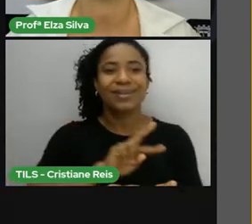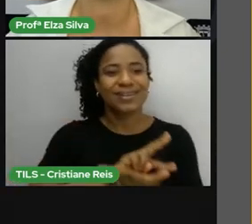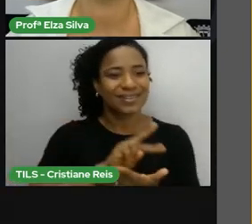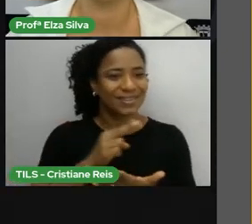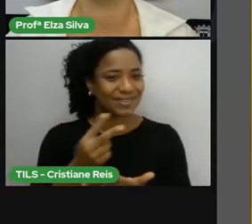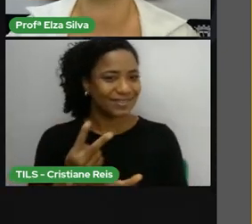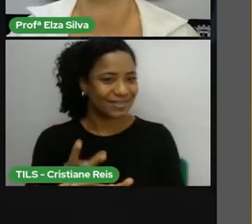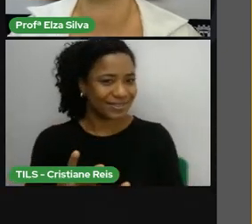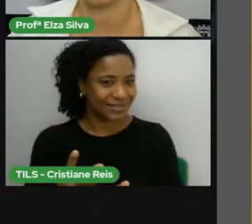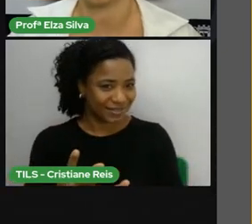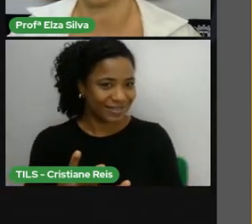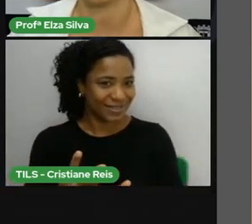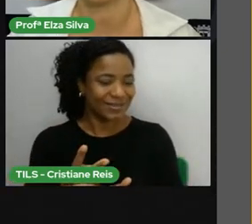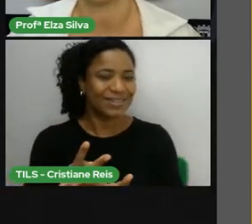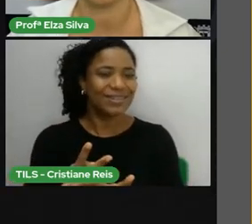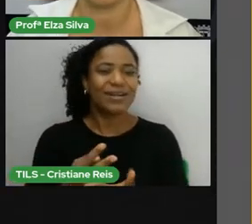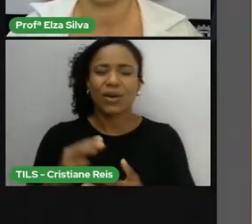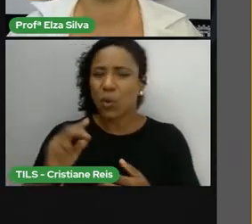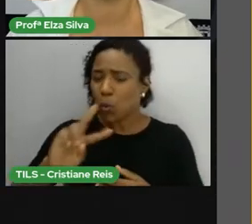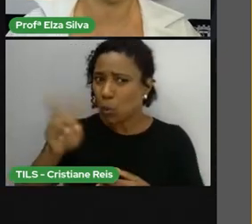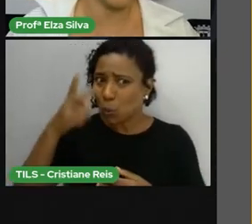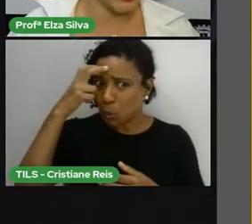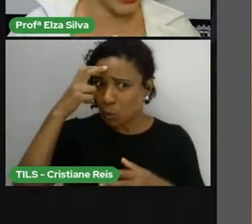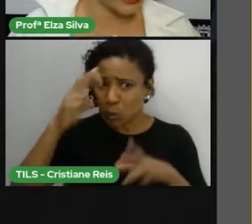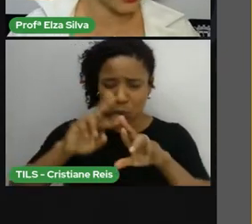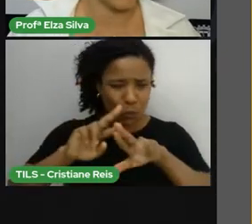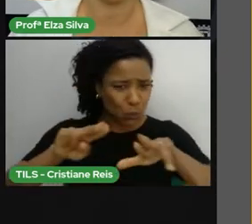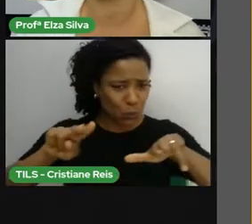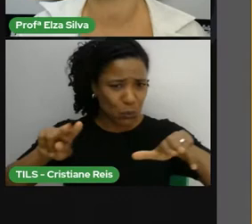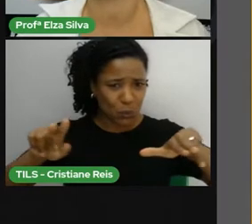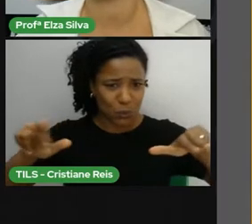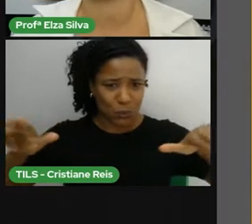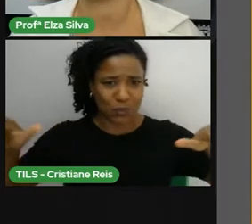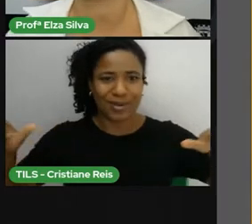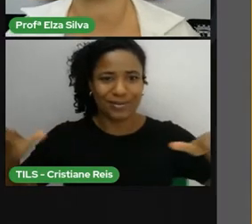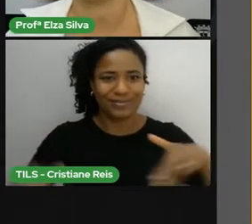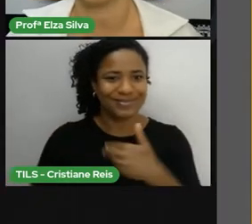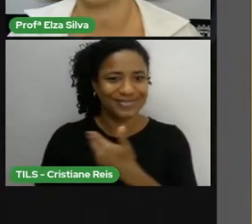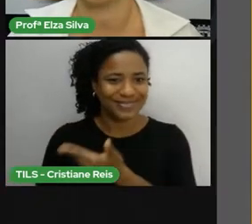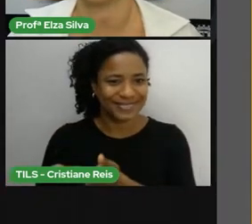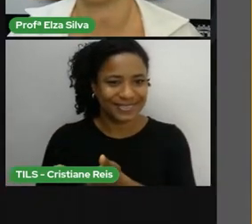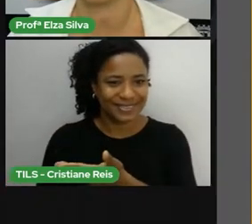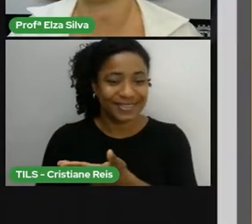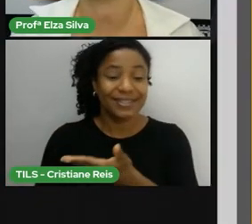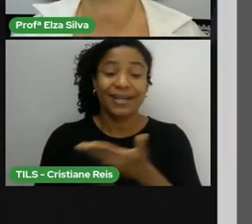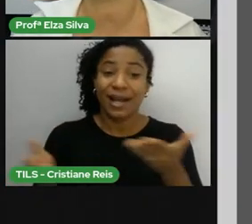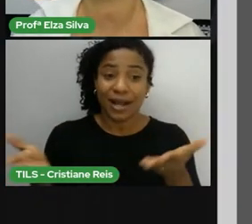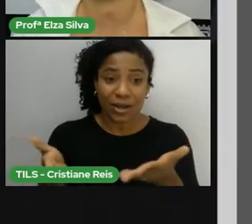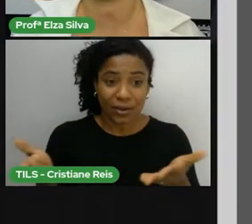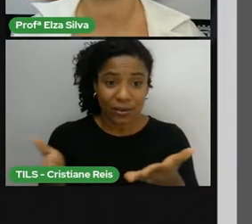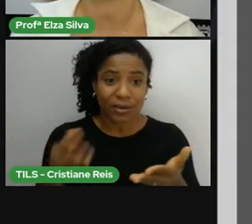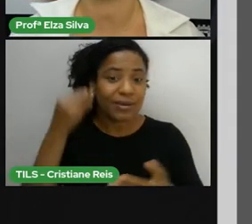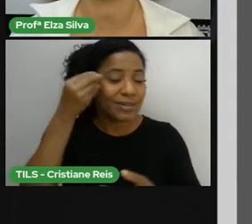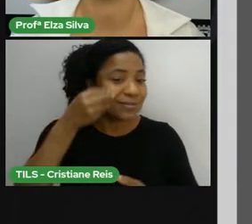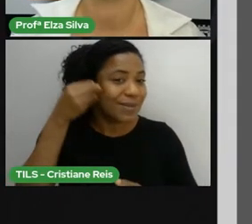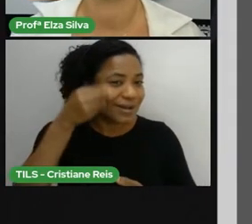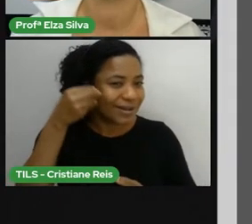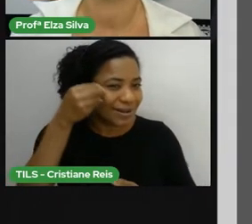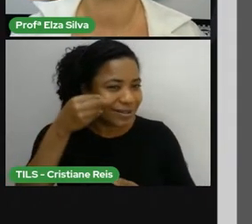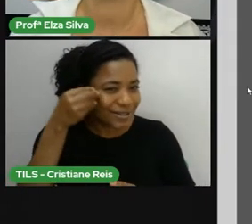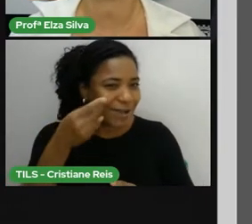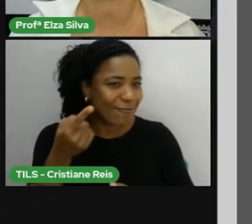língua, multiculturalismo. Então, vou convidá-los agora a fazer uma experiência interativa com esta nuvem de palavras.